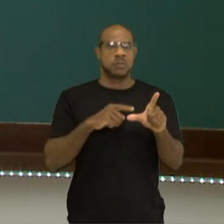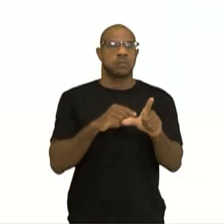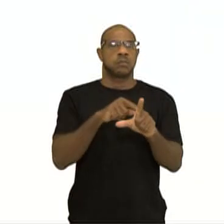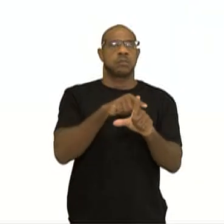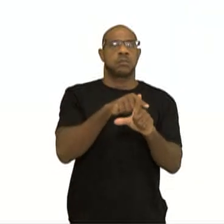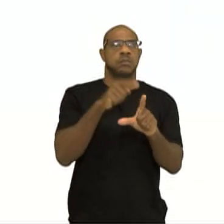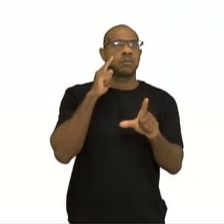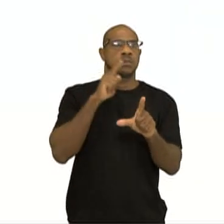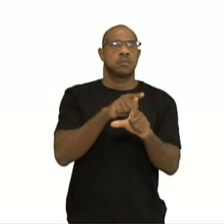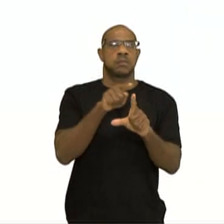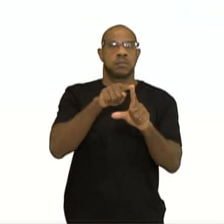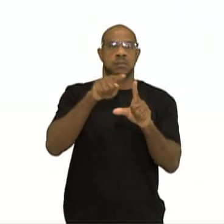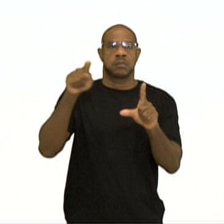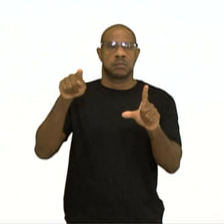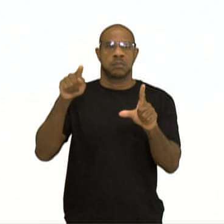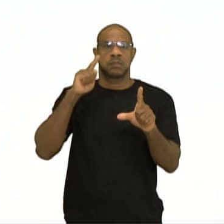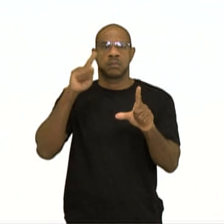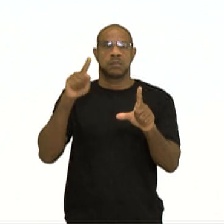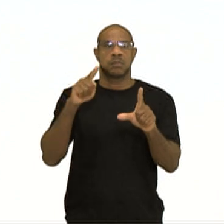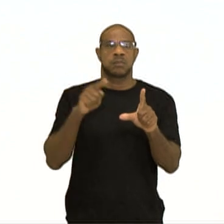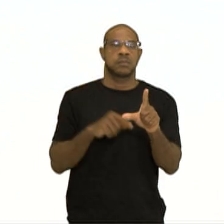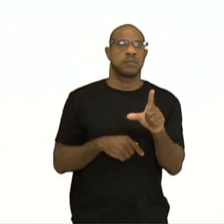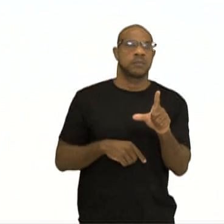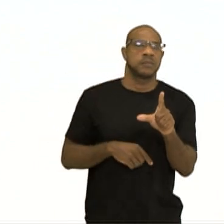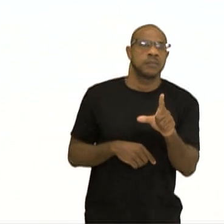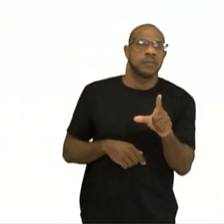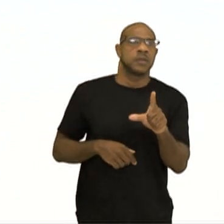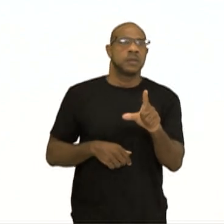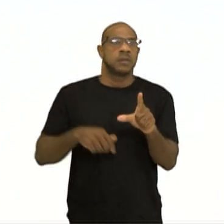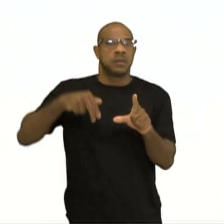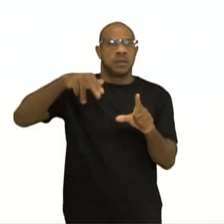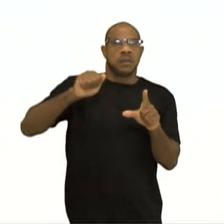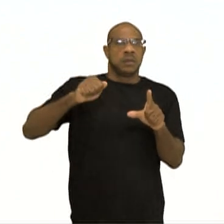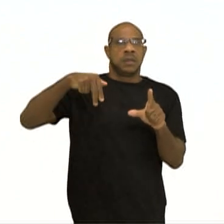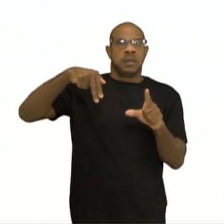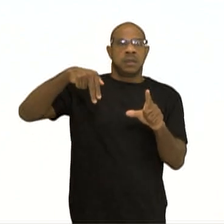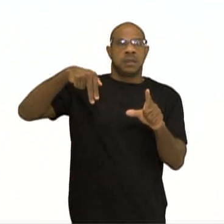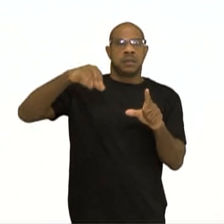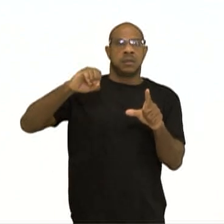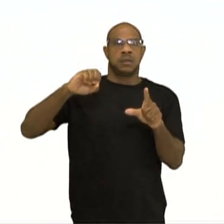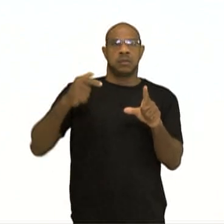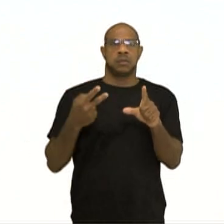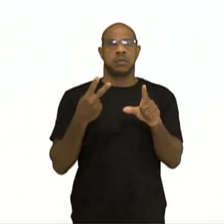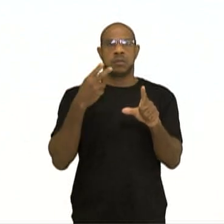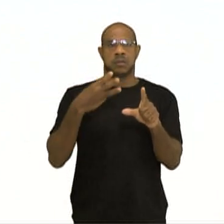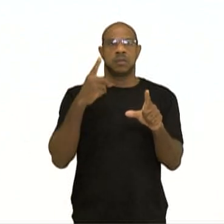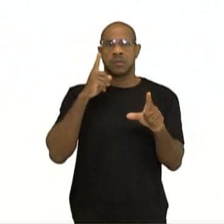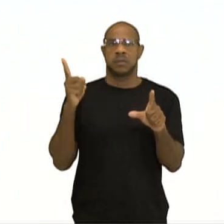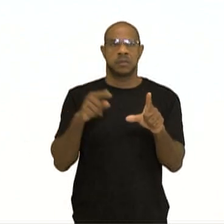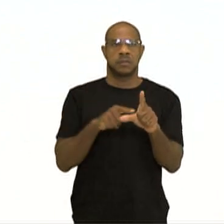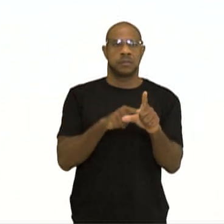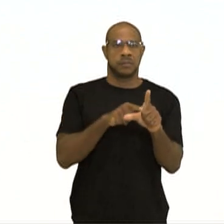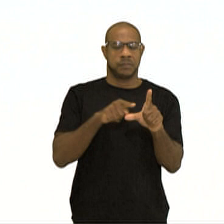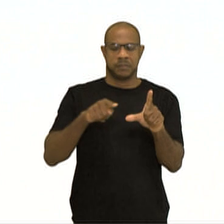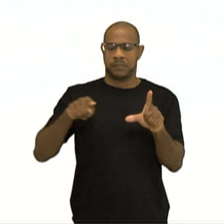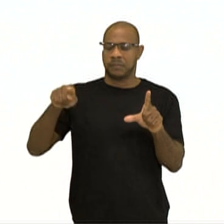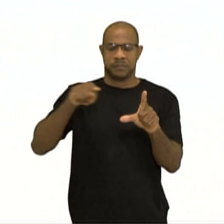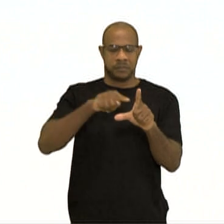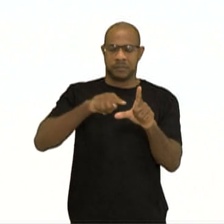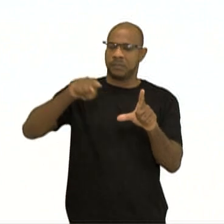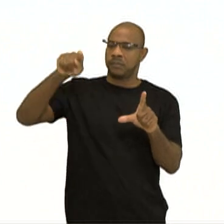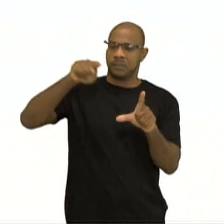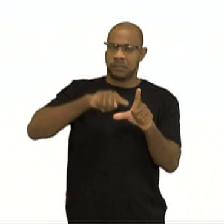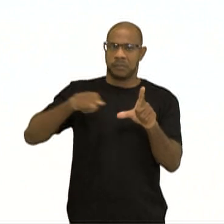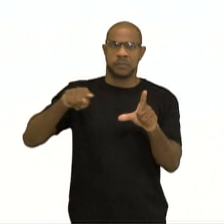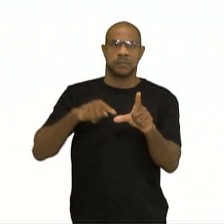sódio em 100 gramas de água, o ponto 2 indica uma solução saturada. O ponto 1 e 3 indicam soluções